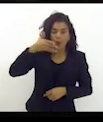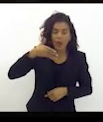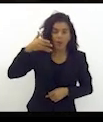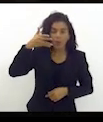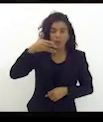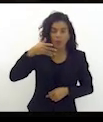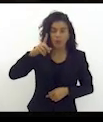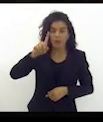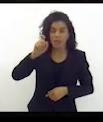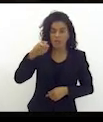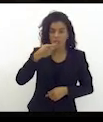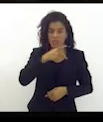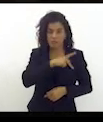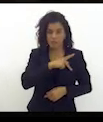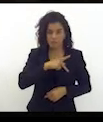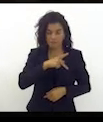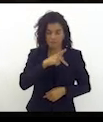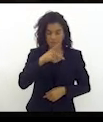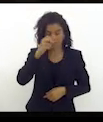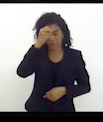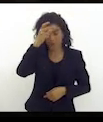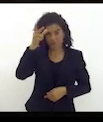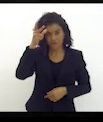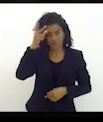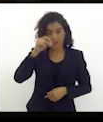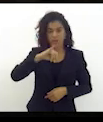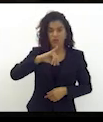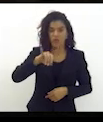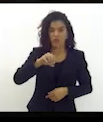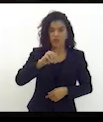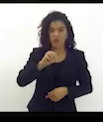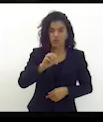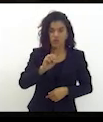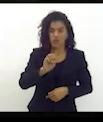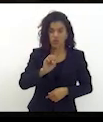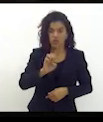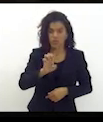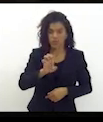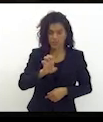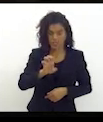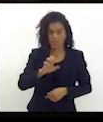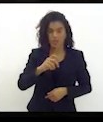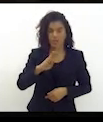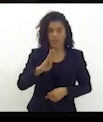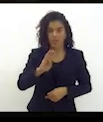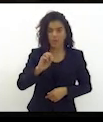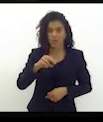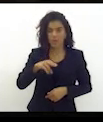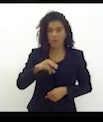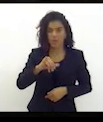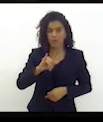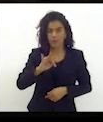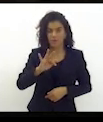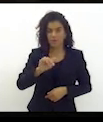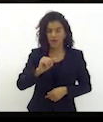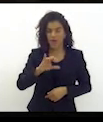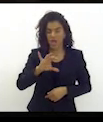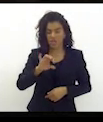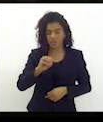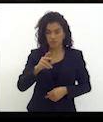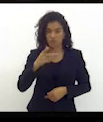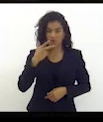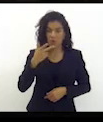ex-prefeito falecido da cidade, José Bonifácio, dizendo que eu teria sido um adversário,